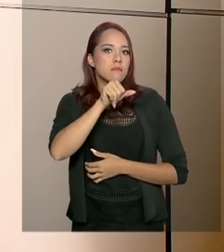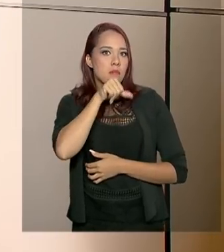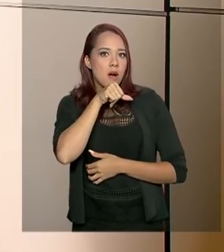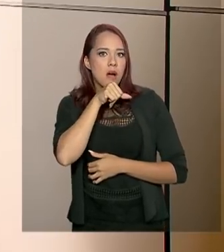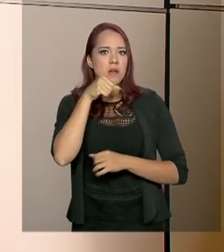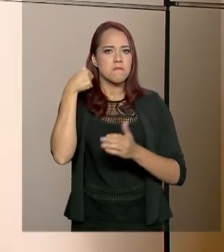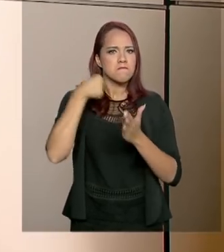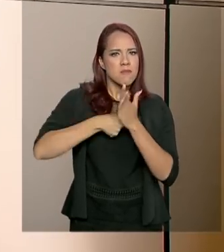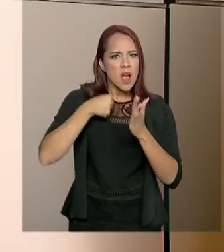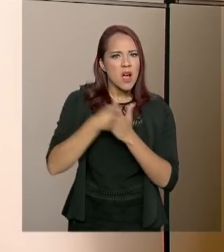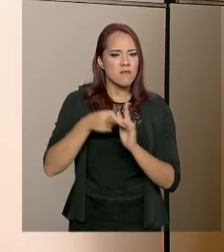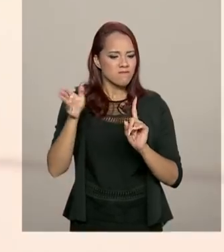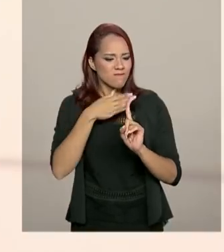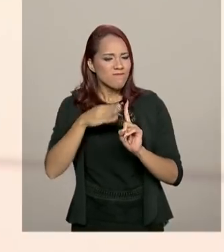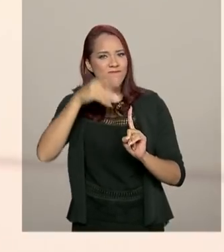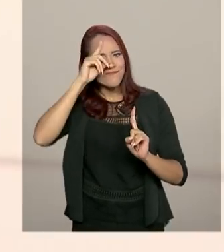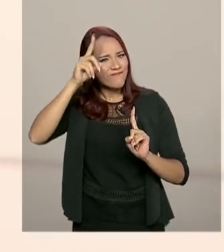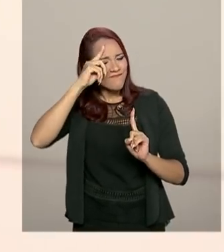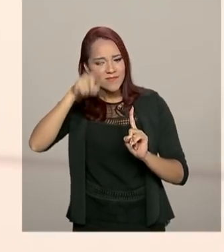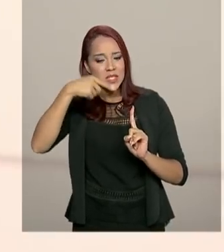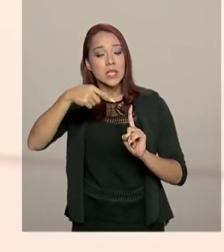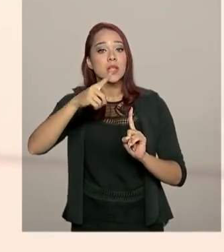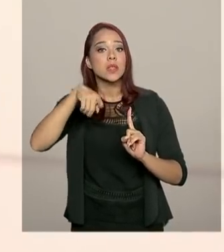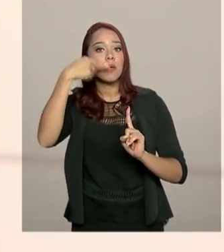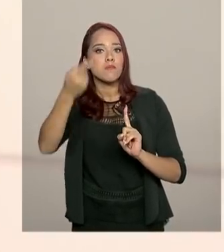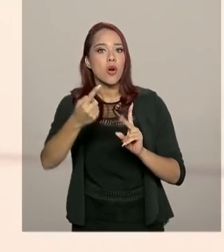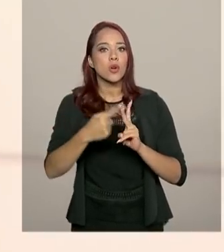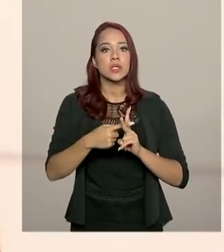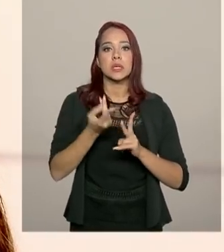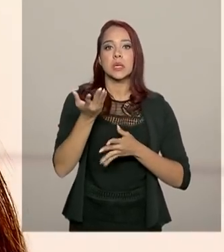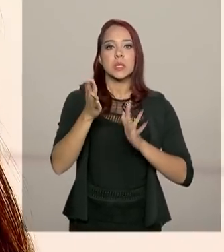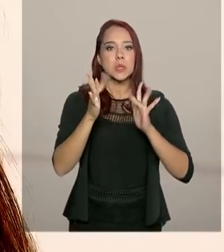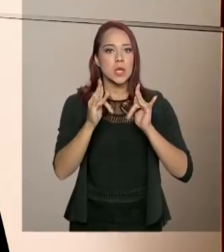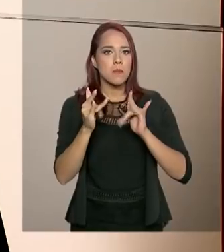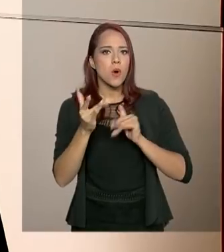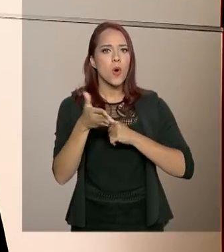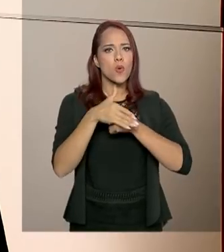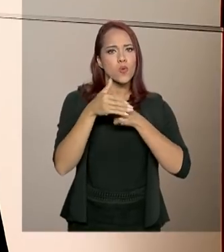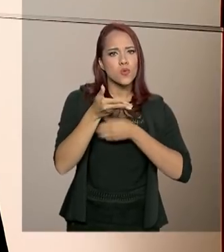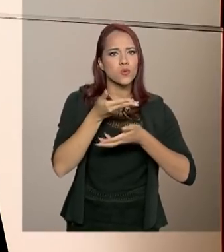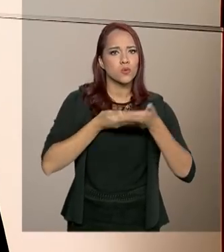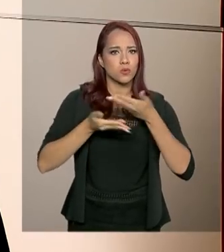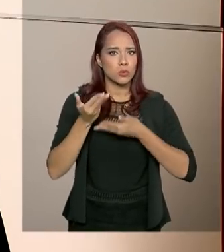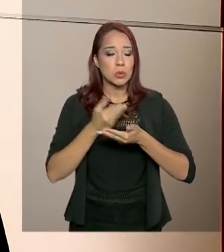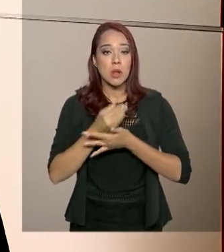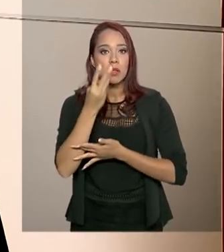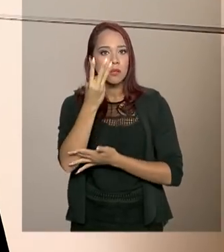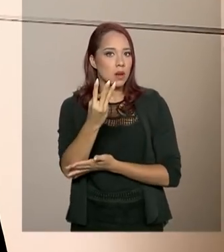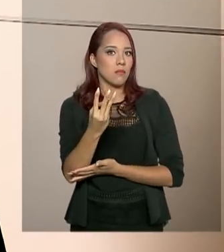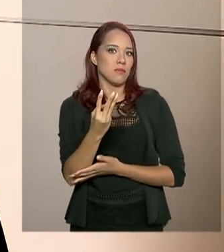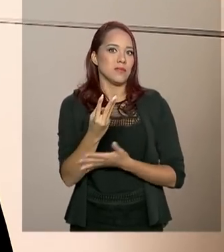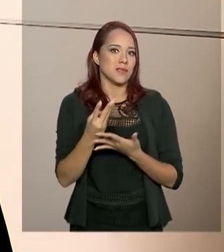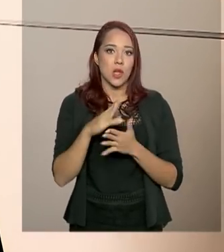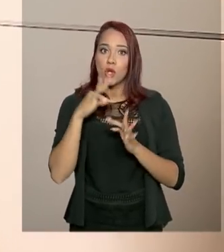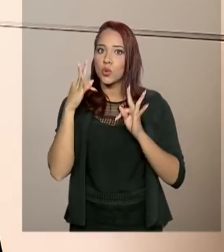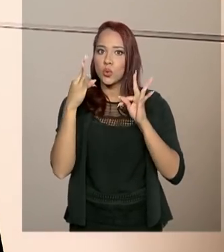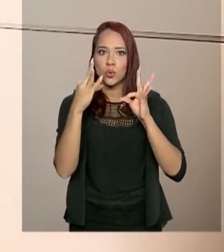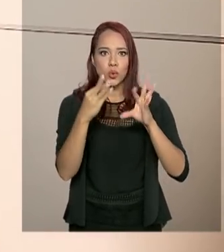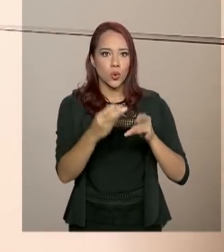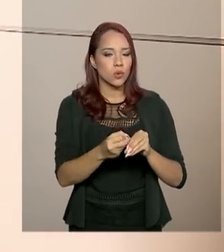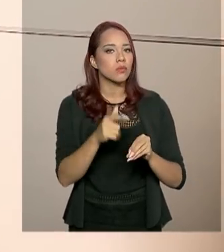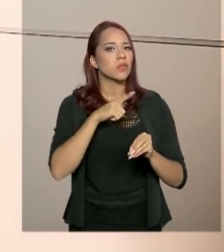com os espancamentos frequentes. Depois, vieram os relacionamentos afetivos. Três no total. Todos